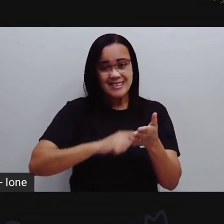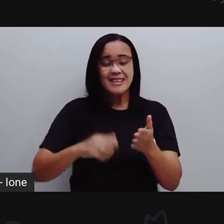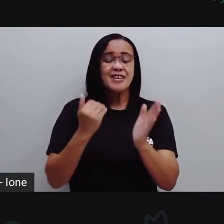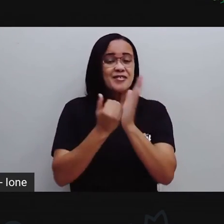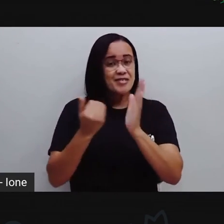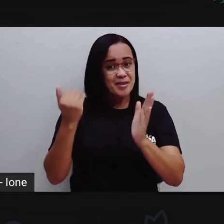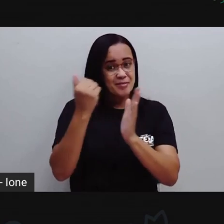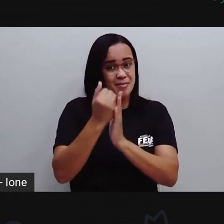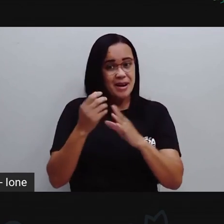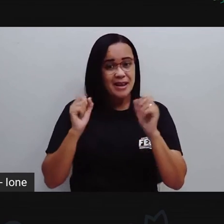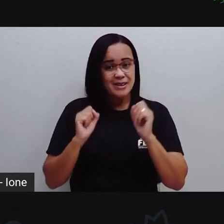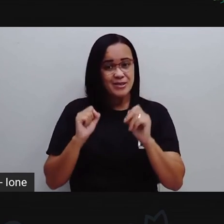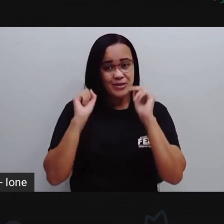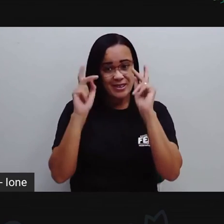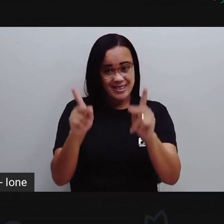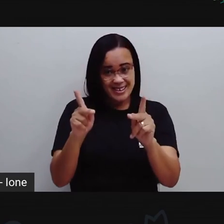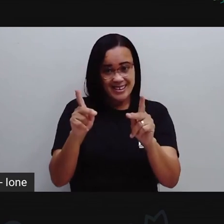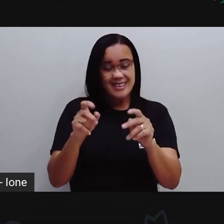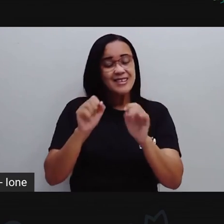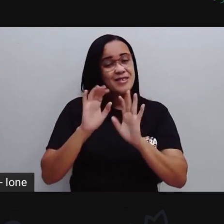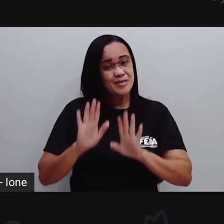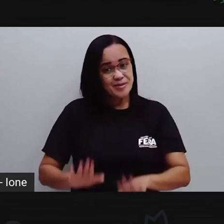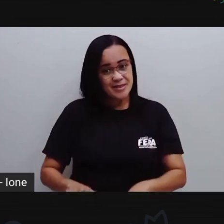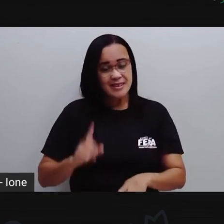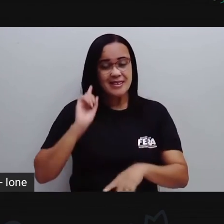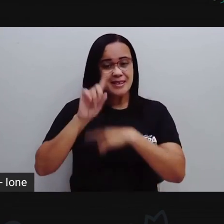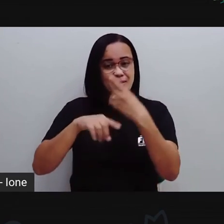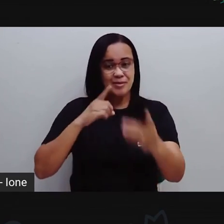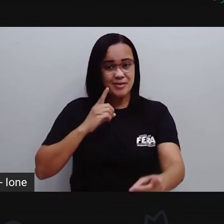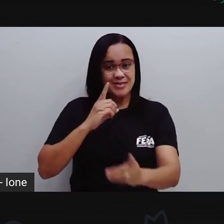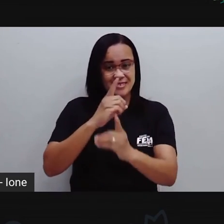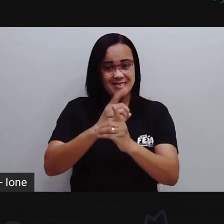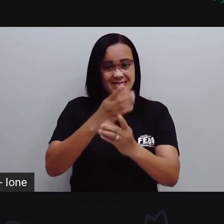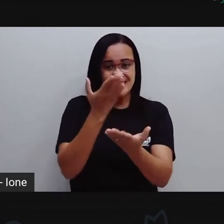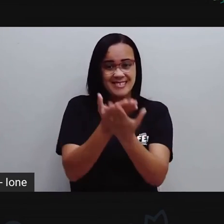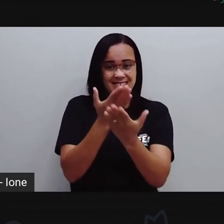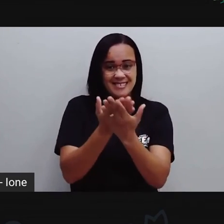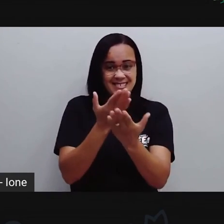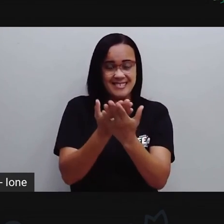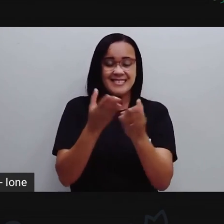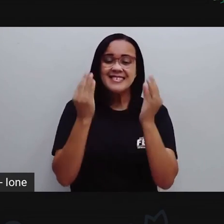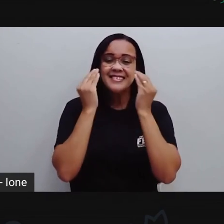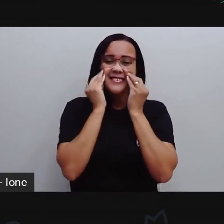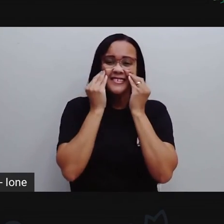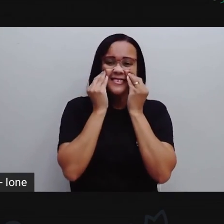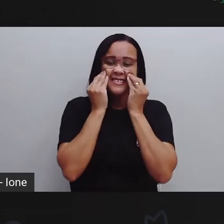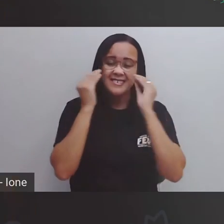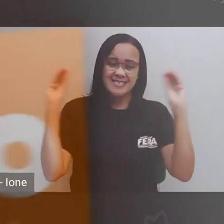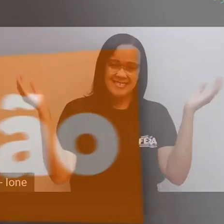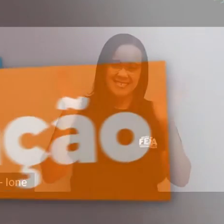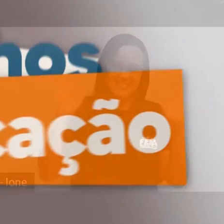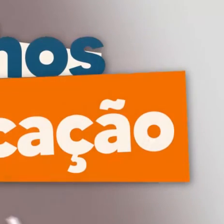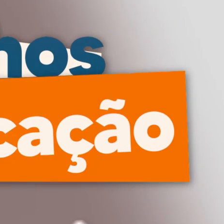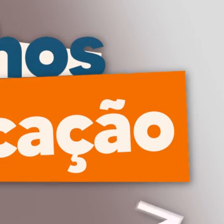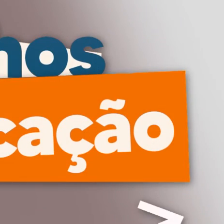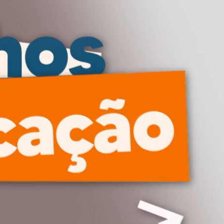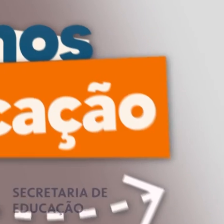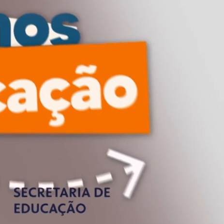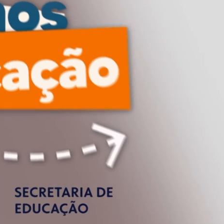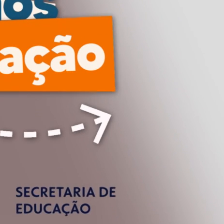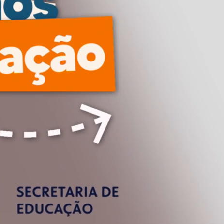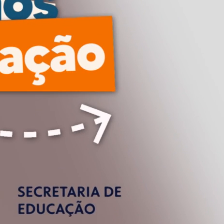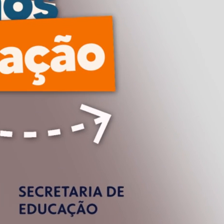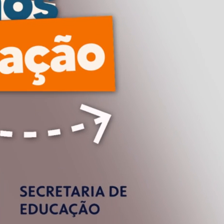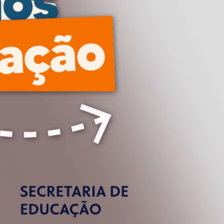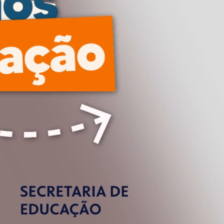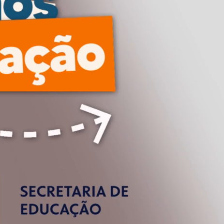tá certo? Nós vamos ficando por aqui, nós nos vemos na próxima aula. beijão e até mais. Tchau, tchau. Tchau. Tchau. Tchau.